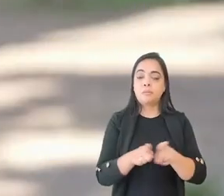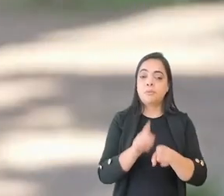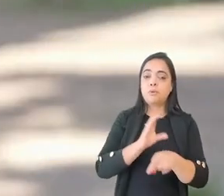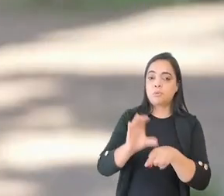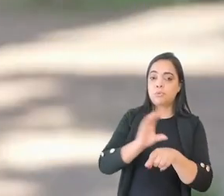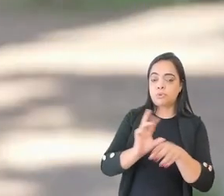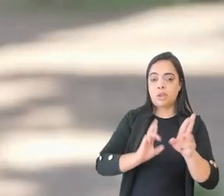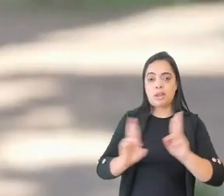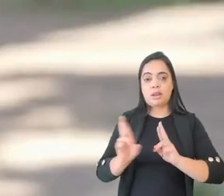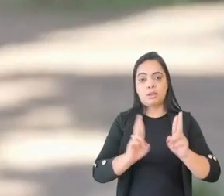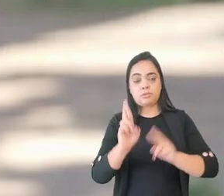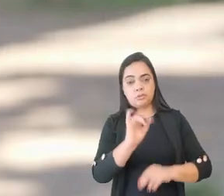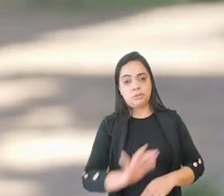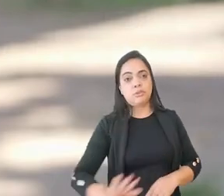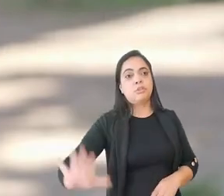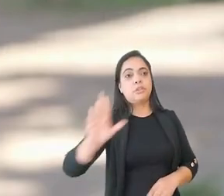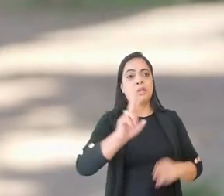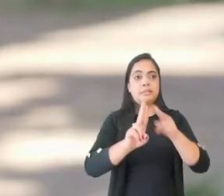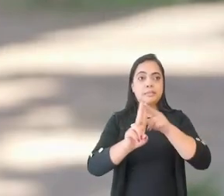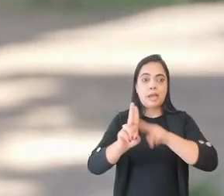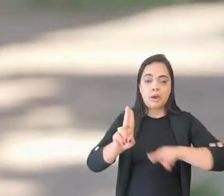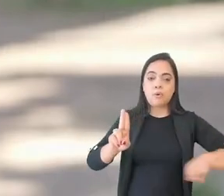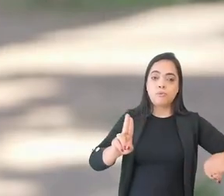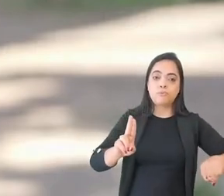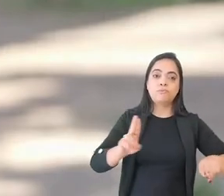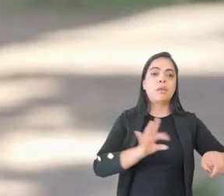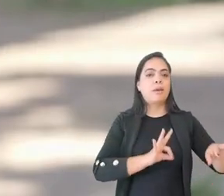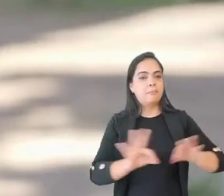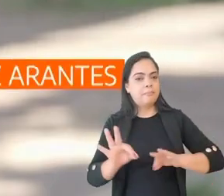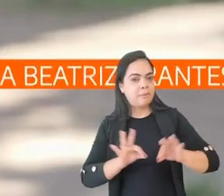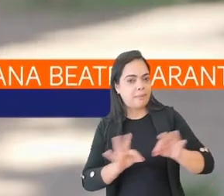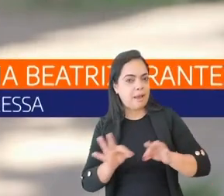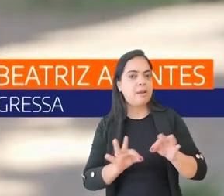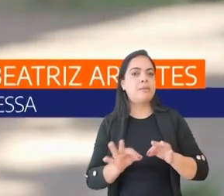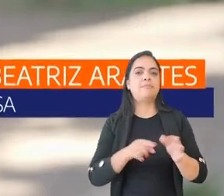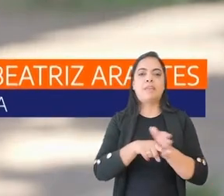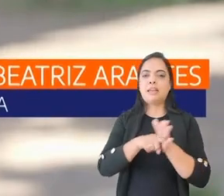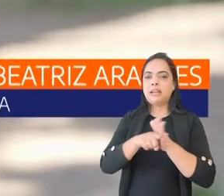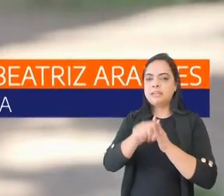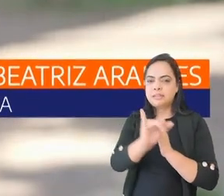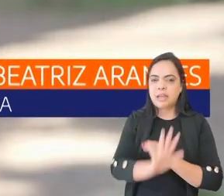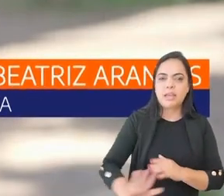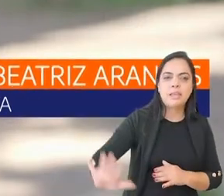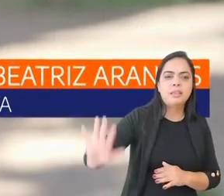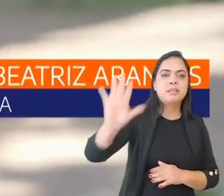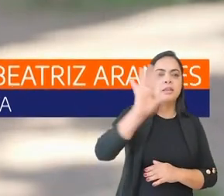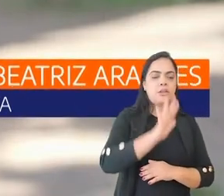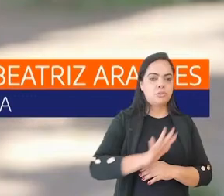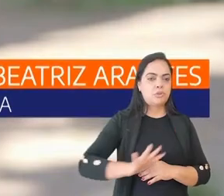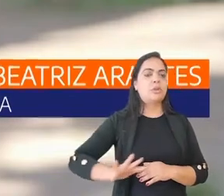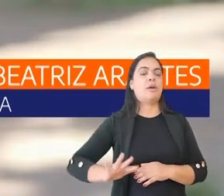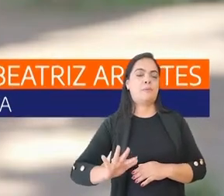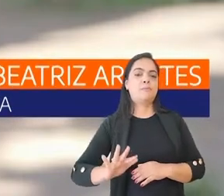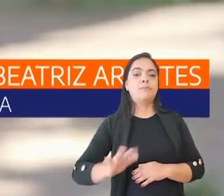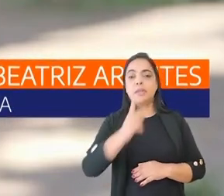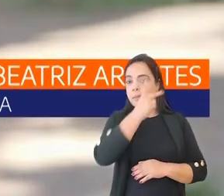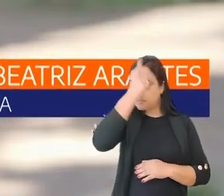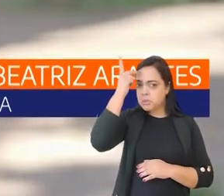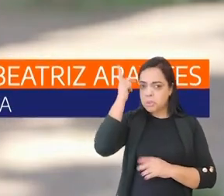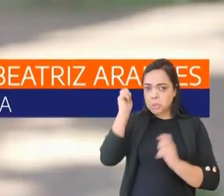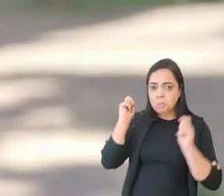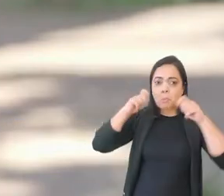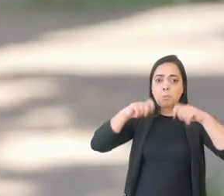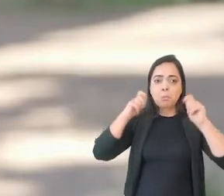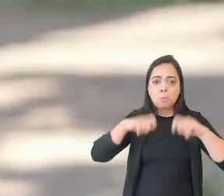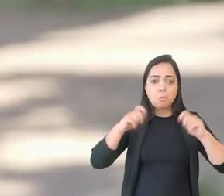Internacionais da Universidade Federal de Berlândia prepara analistas internacionais para o mercado de trabalho, que são pessoas que